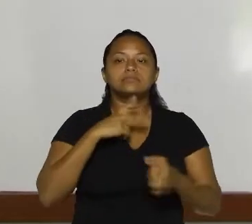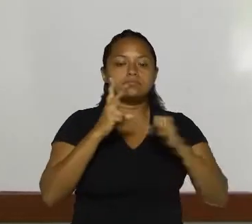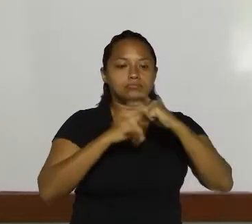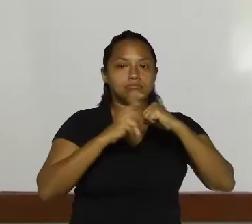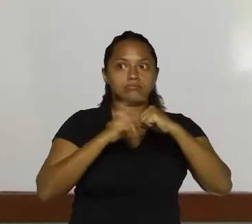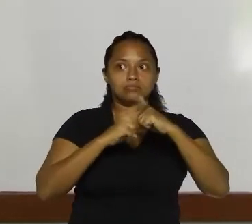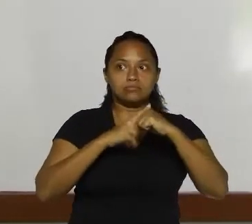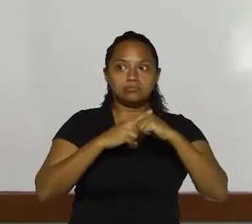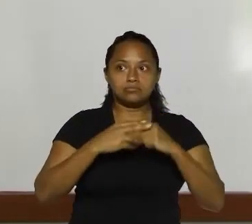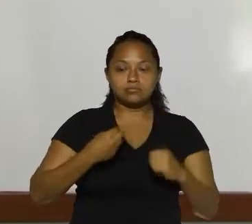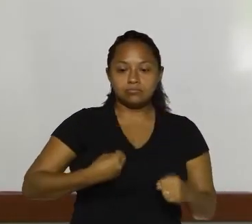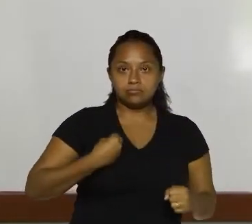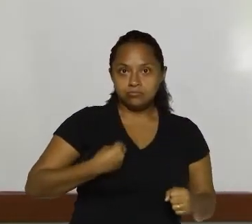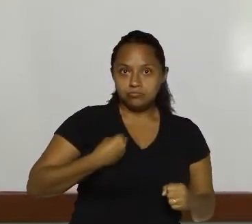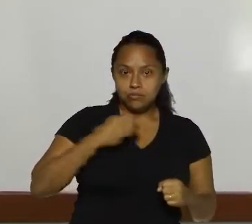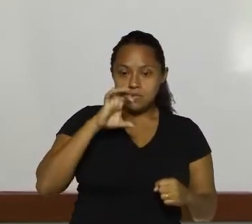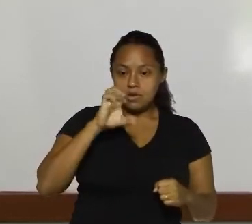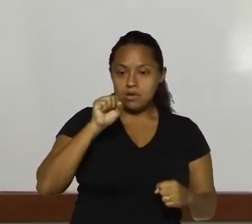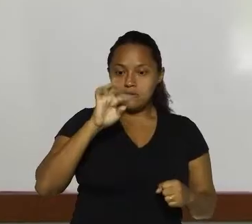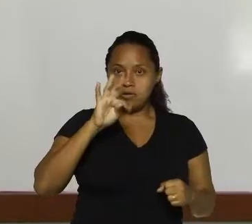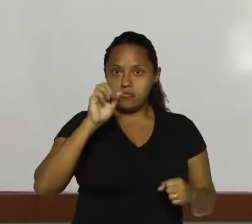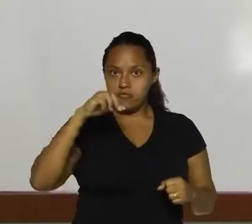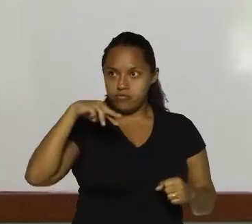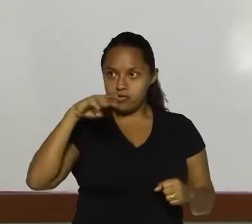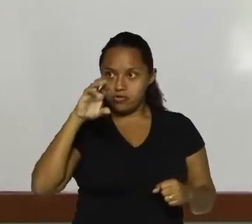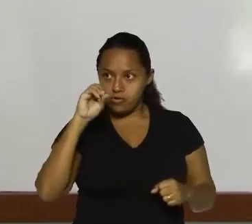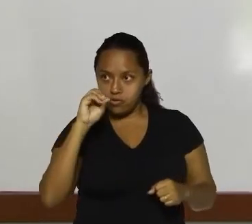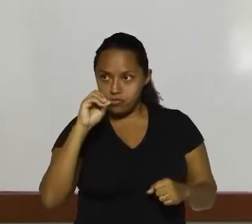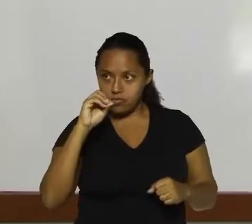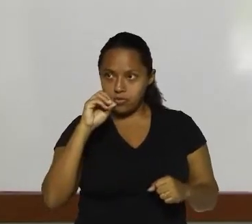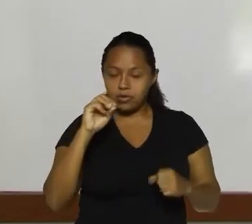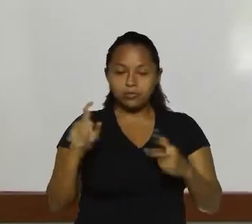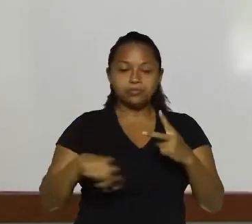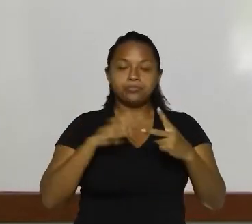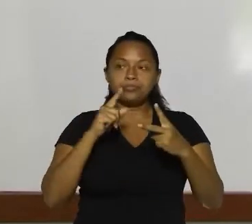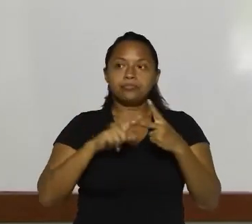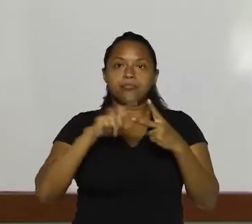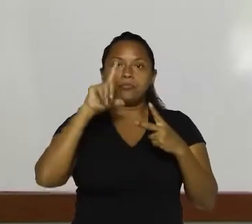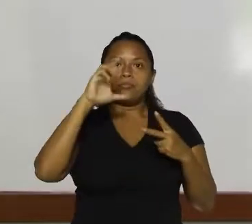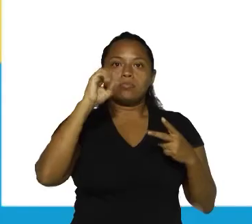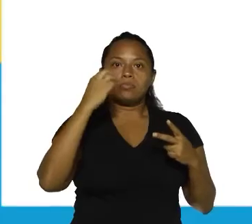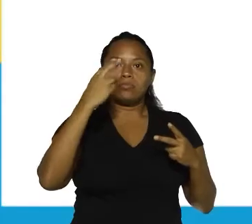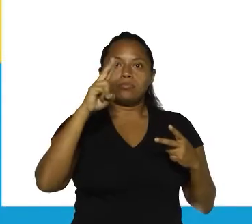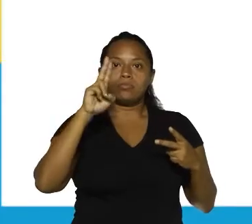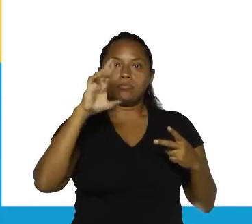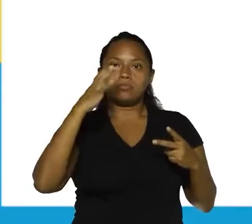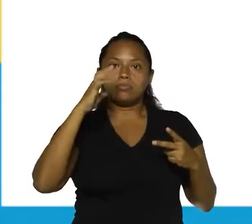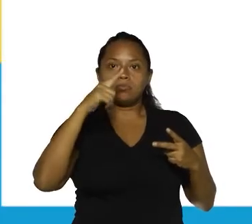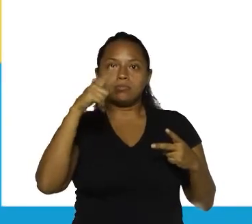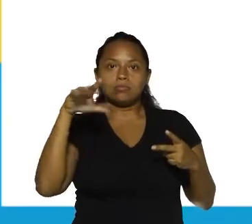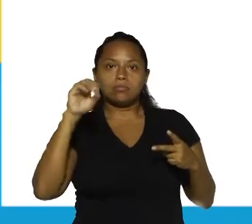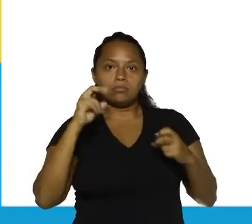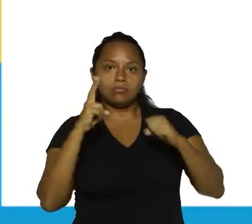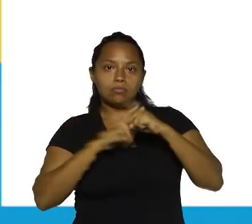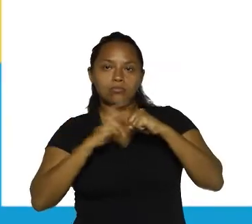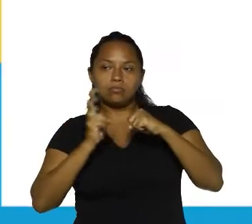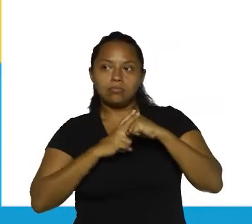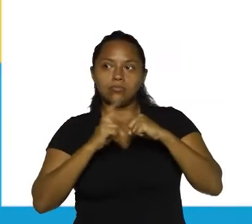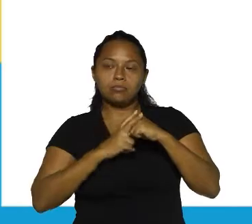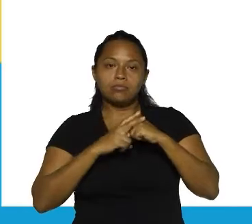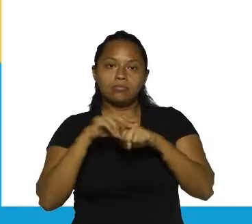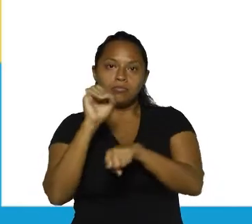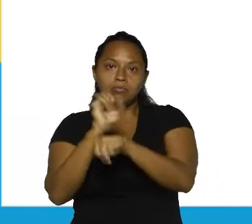verbo estar, né? Estamos. E nós temos aqui uma locução verbal. Temos dois verbos, mas os dois